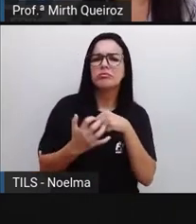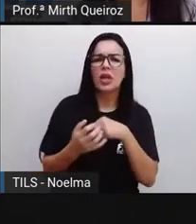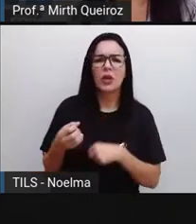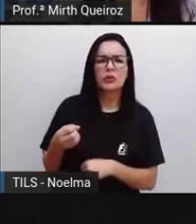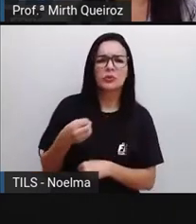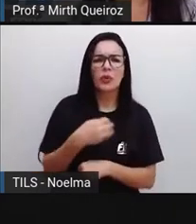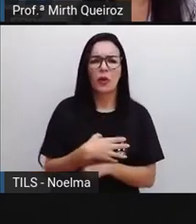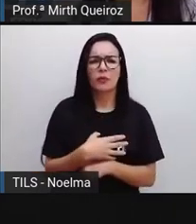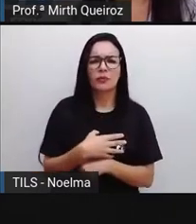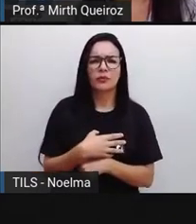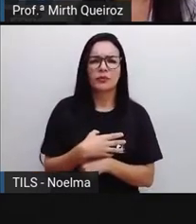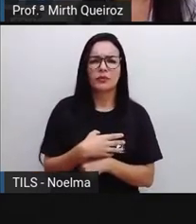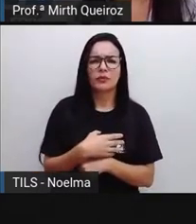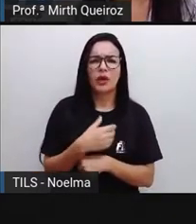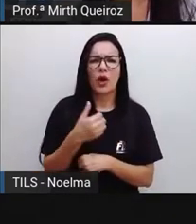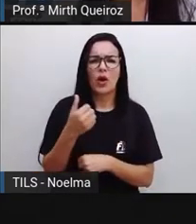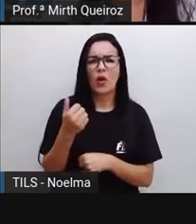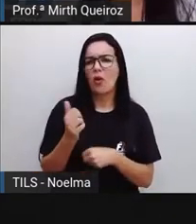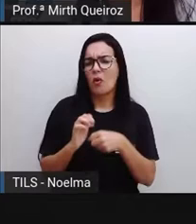coronavírus?